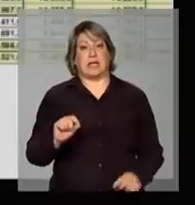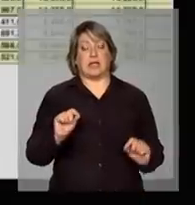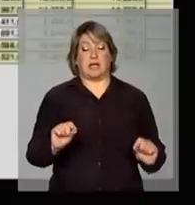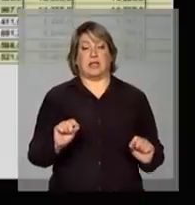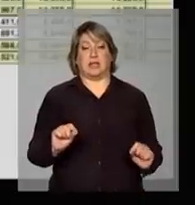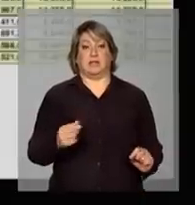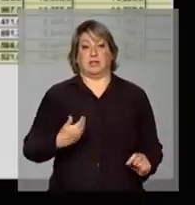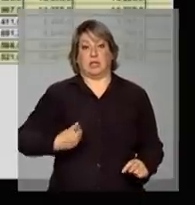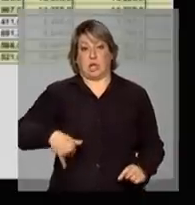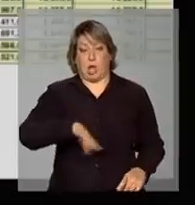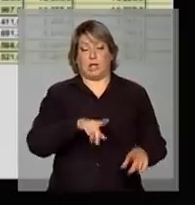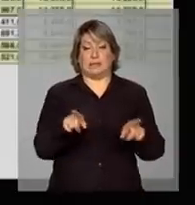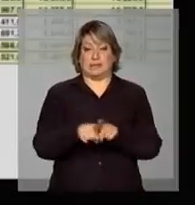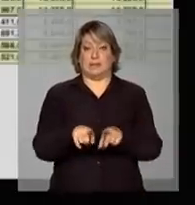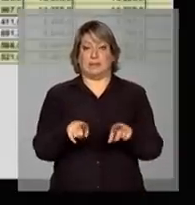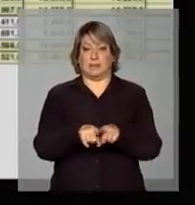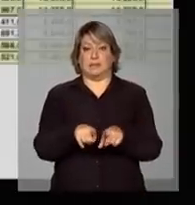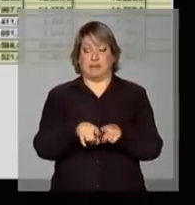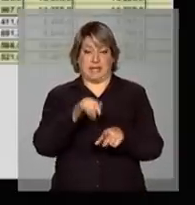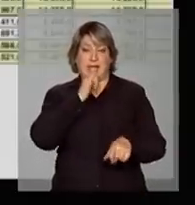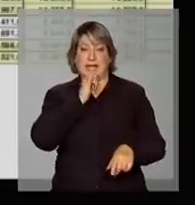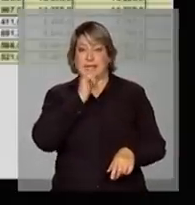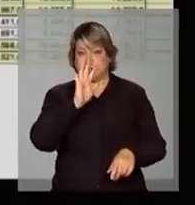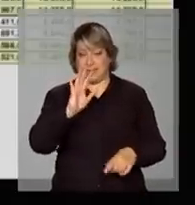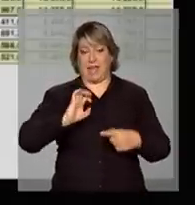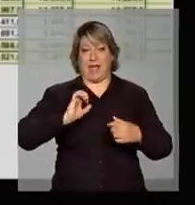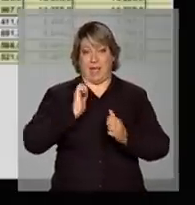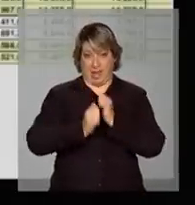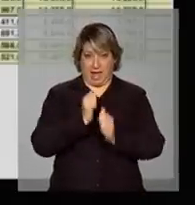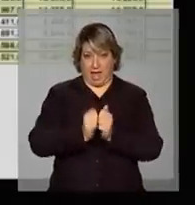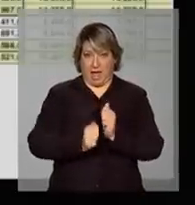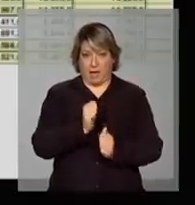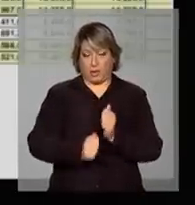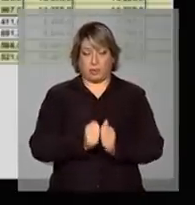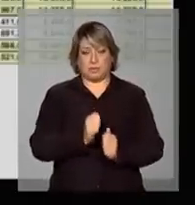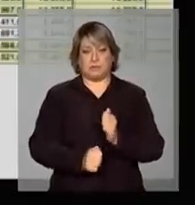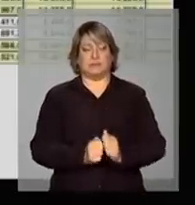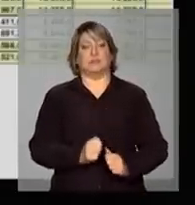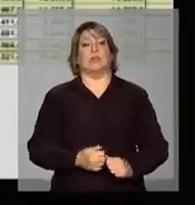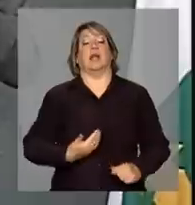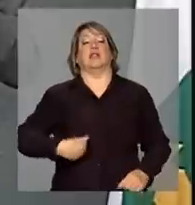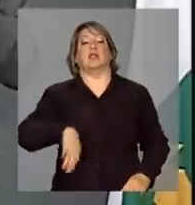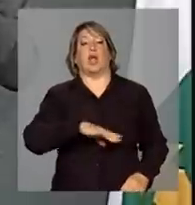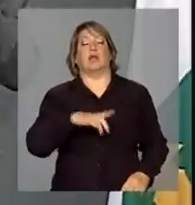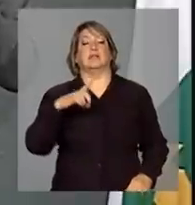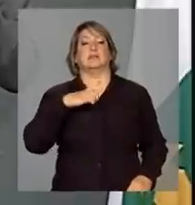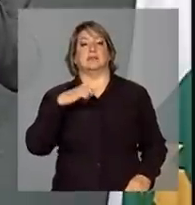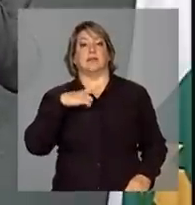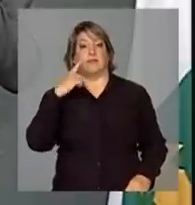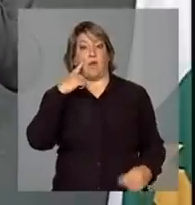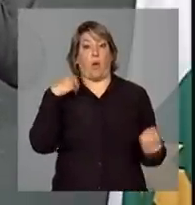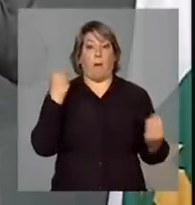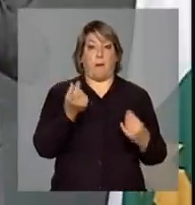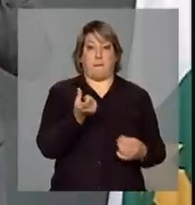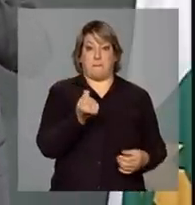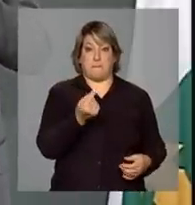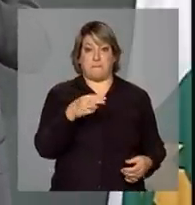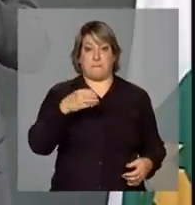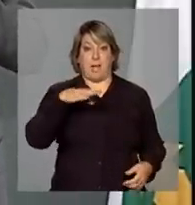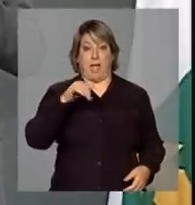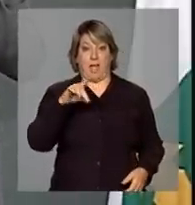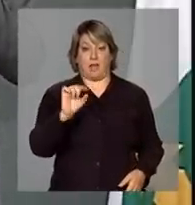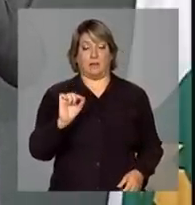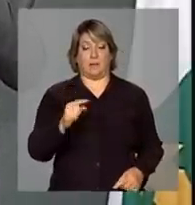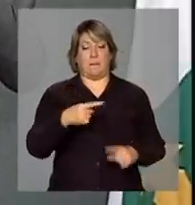nós também, pego o exemplo do arroz. Nós já tínhamos uma expectativa que o preço de mercado no mês de